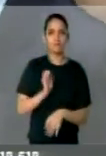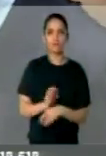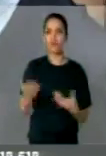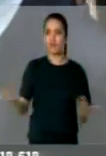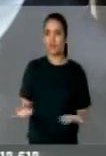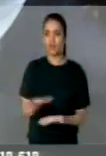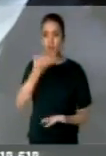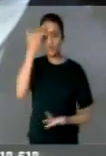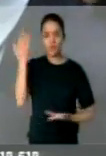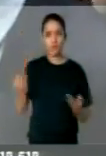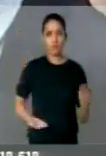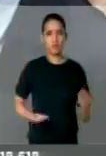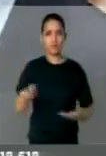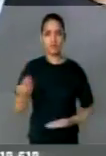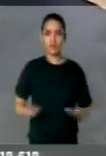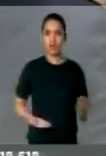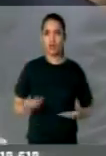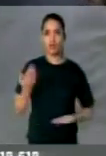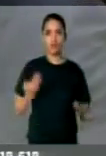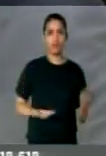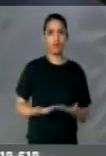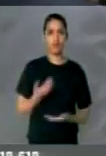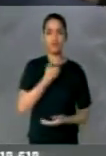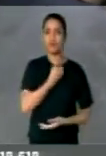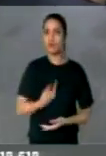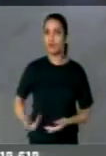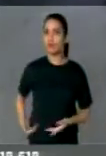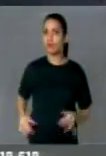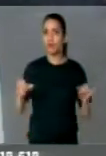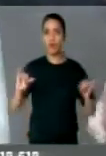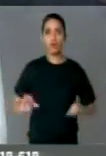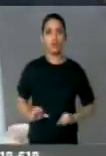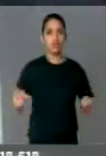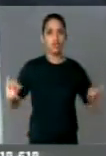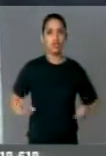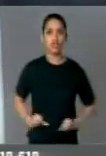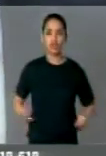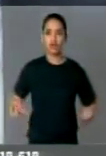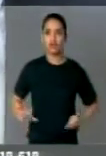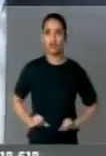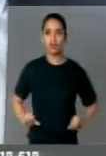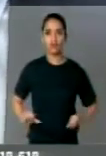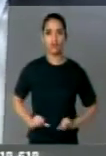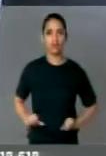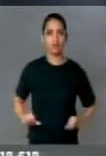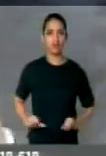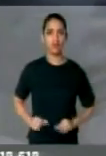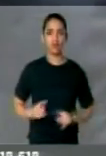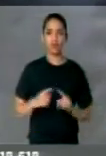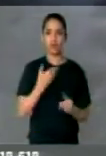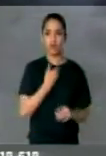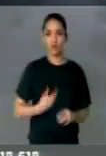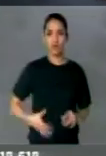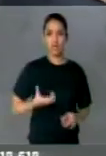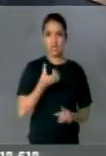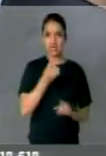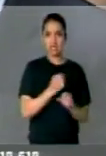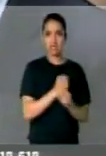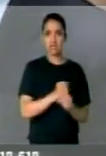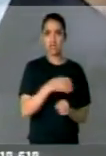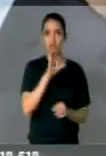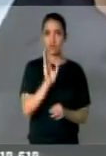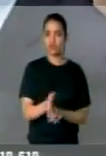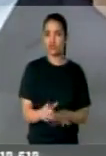enquanto o Paraná está sofrendo pelo desgoverno de um governador que está lá há seis anos. Nós podemos aceitar